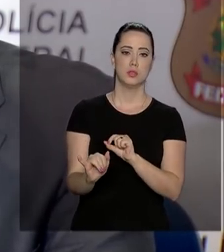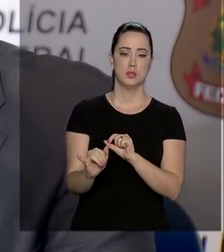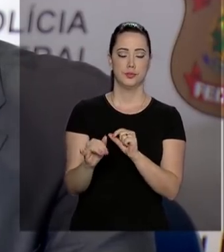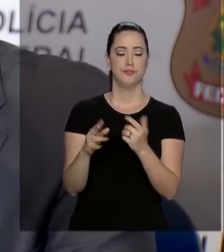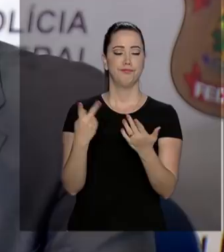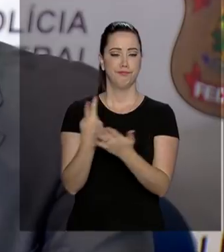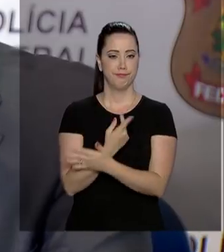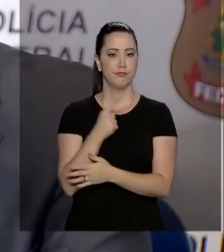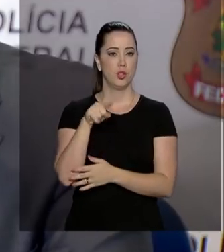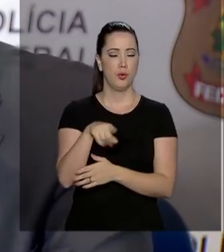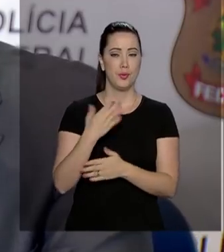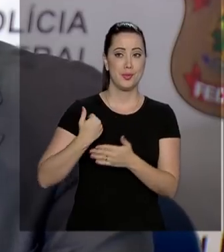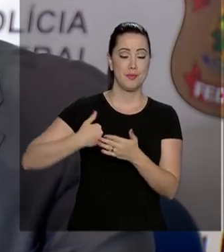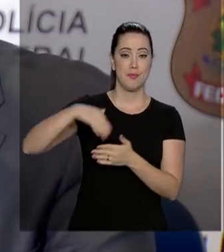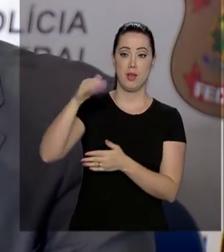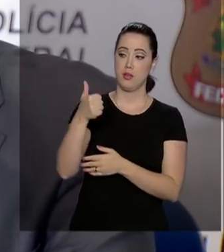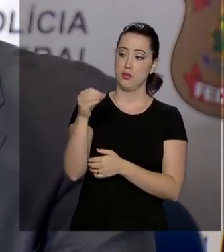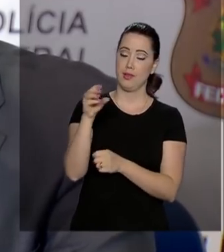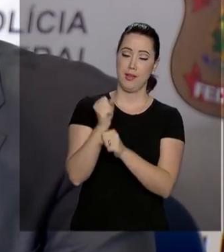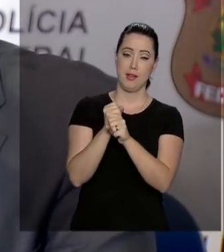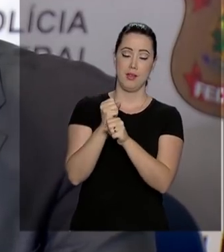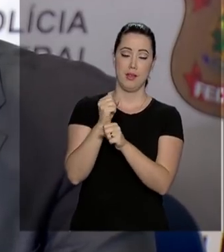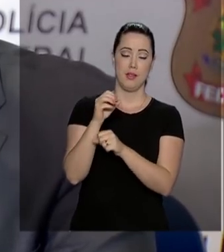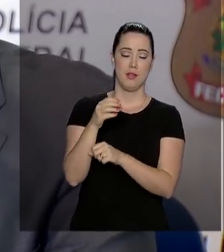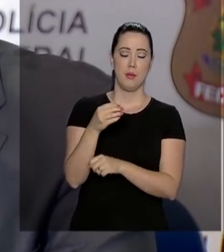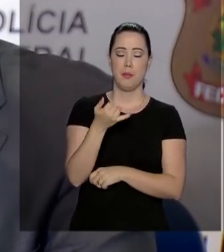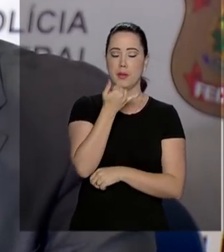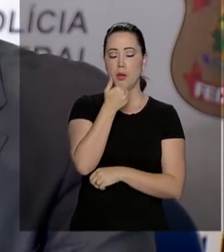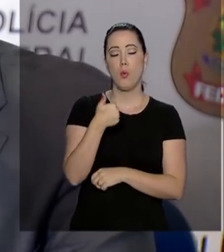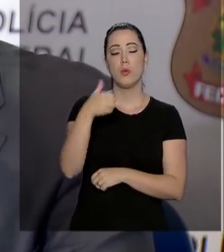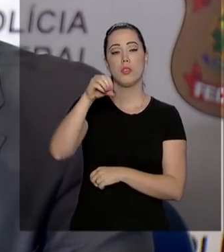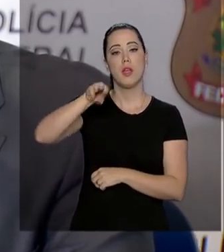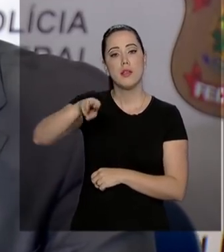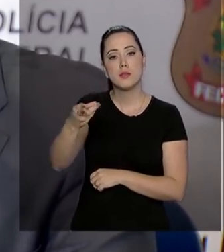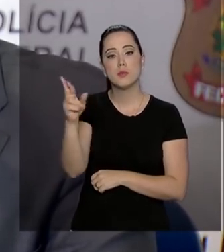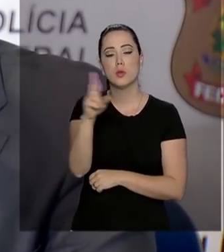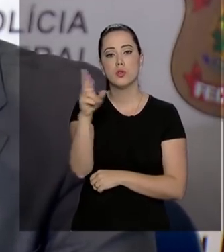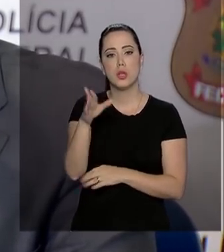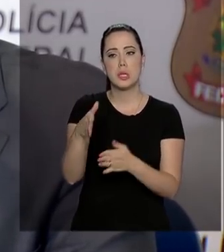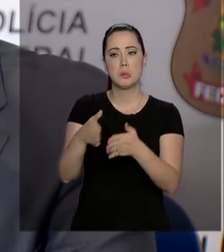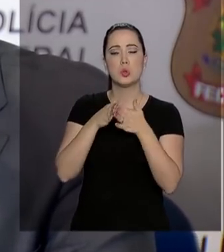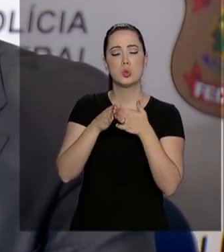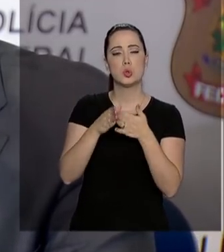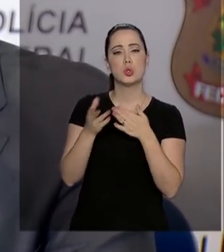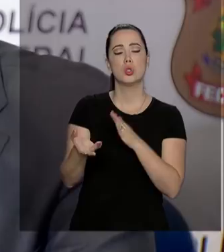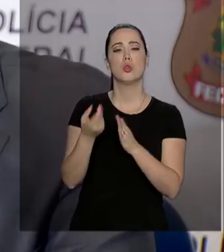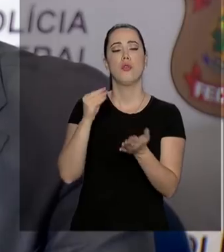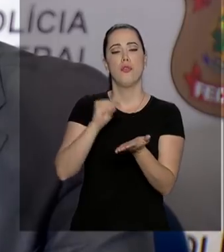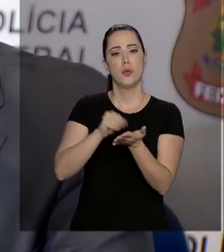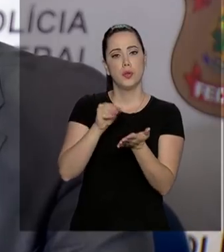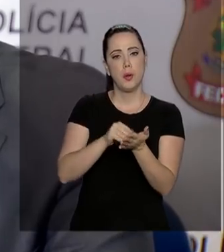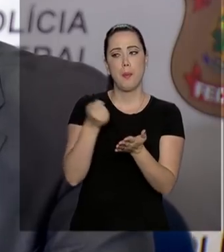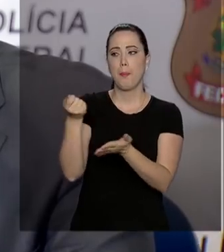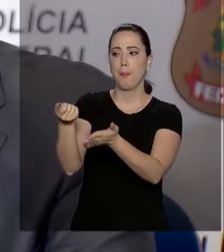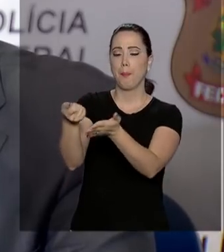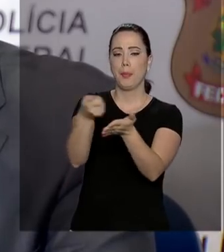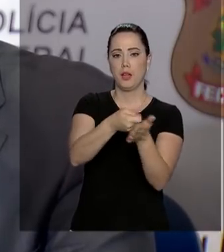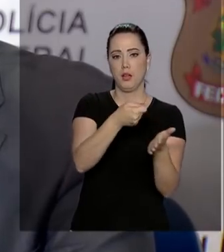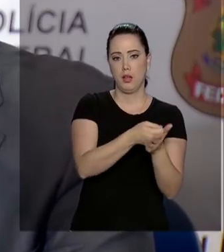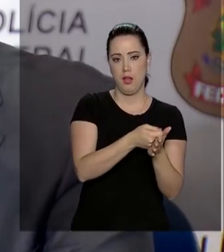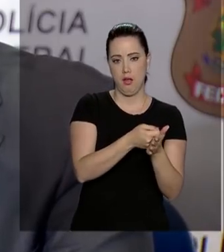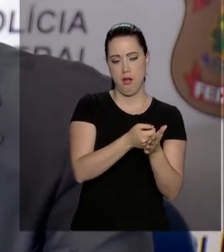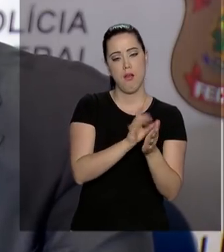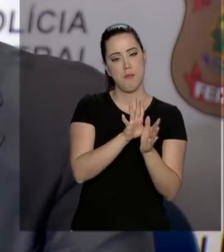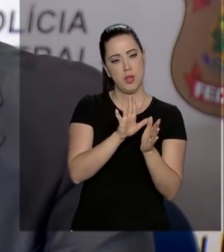causado um prejuízo adicional de R 10 milhões, em benefícios que estavam sendo solicitados, que estavam pendentes de recebimento.